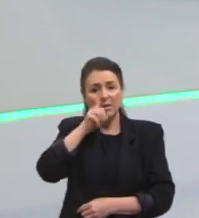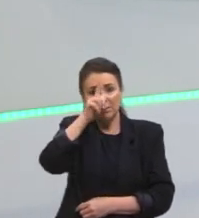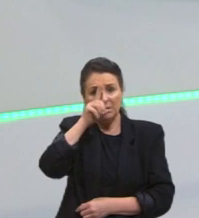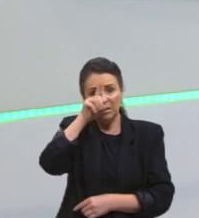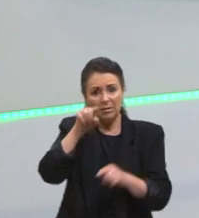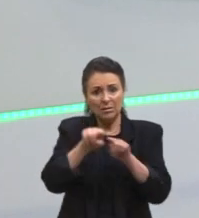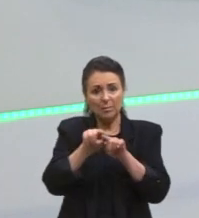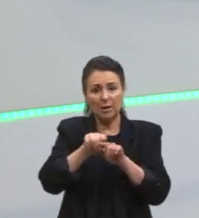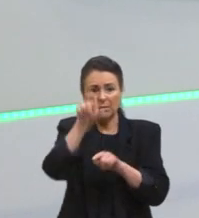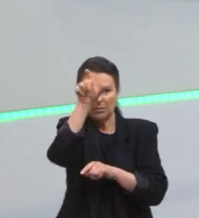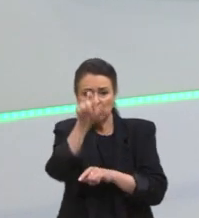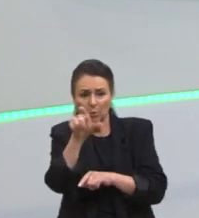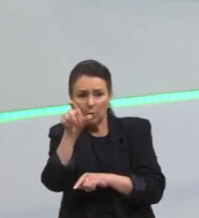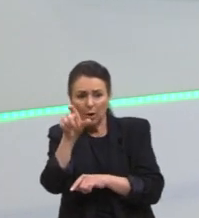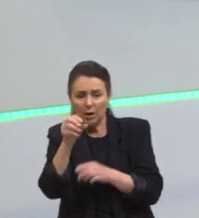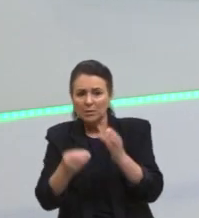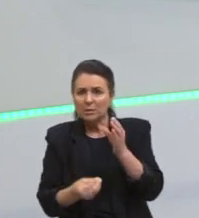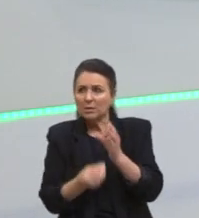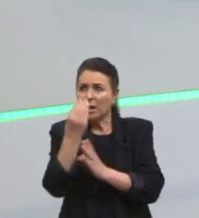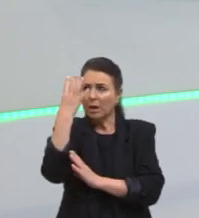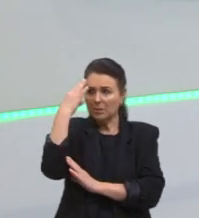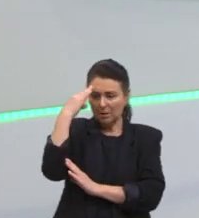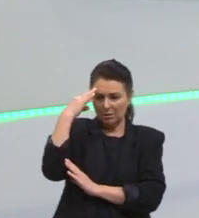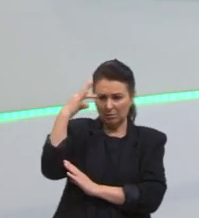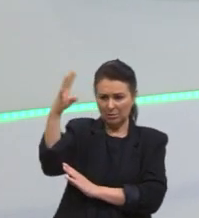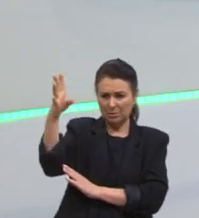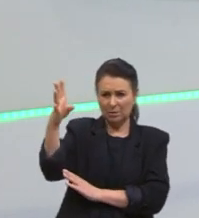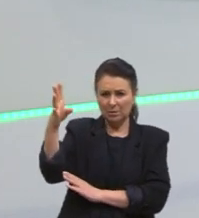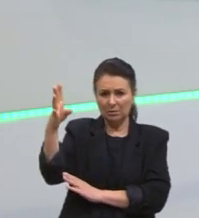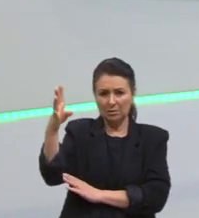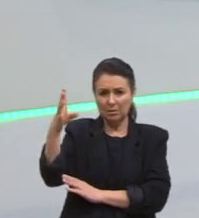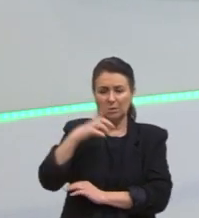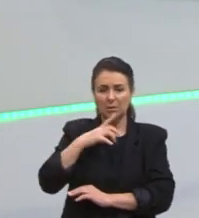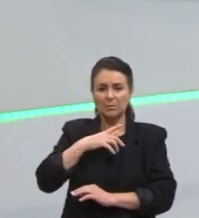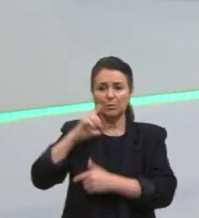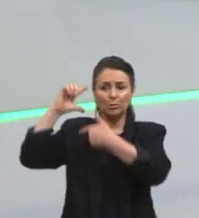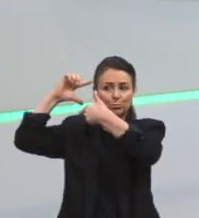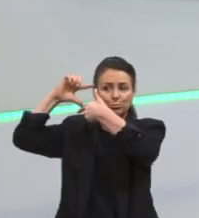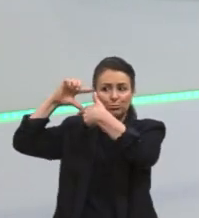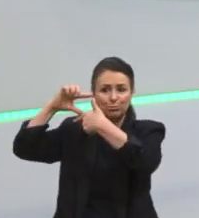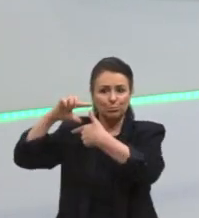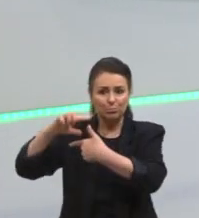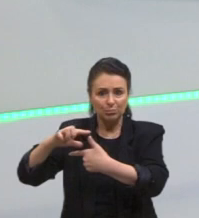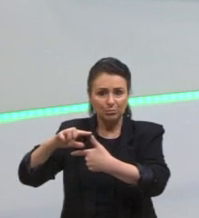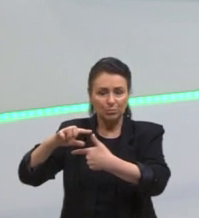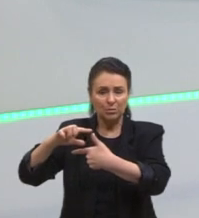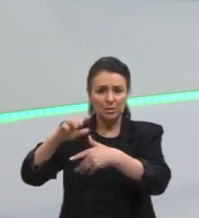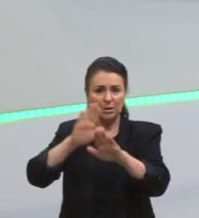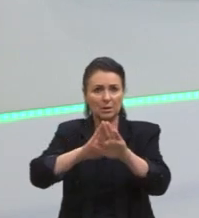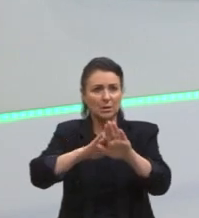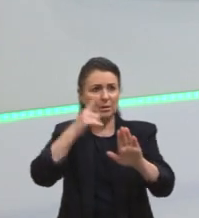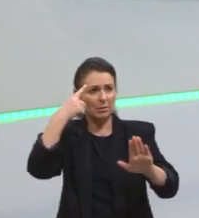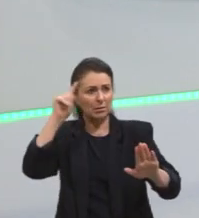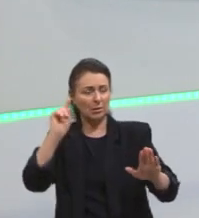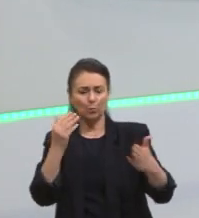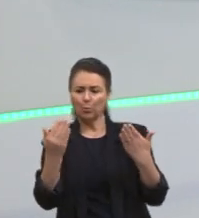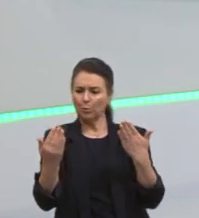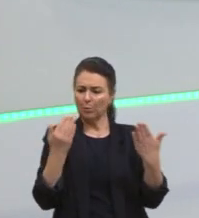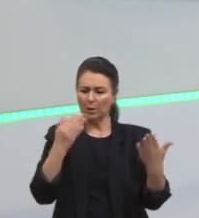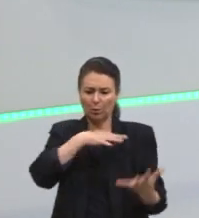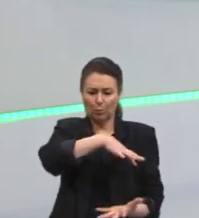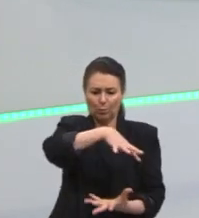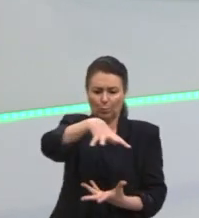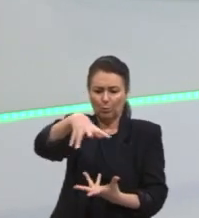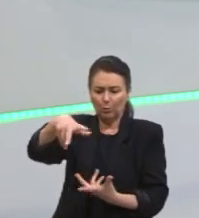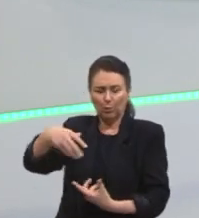criarem esse ideal imaginário, todas as pessoas se alienarem nessa ideologia e não compararem com o mundo da